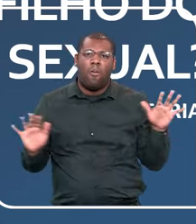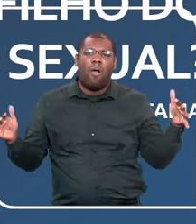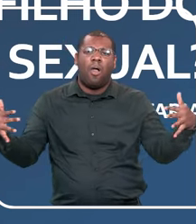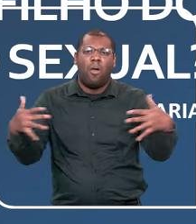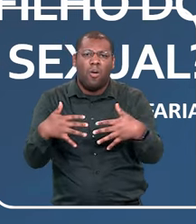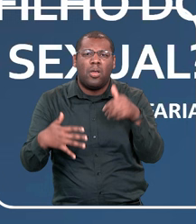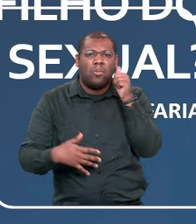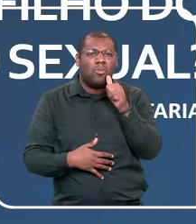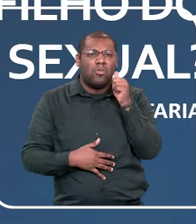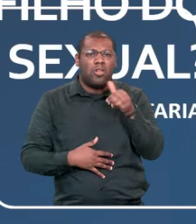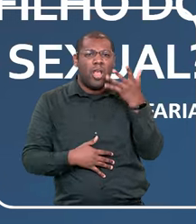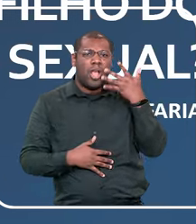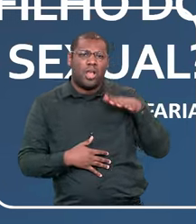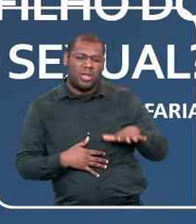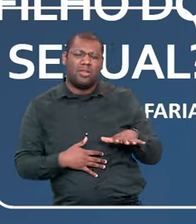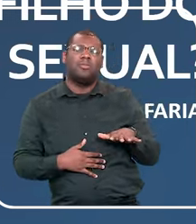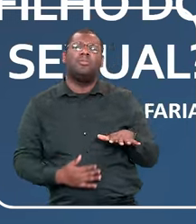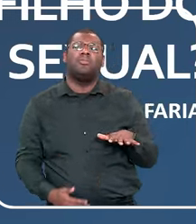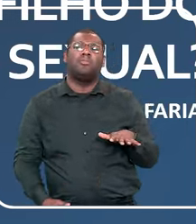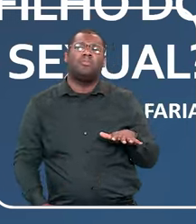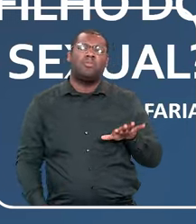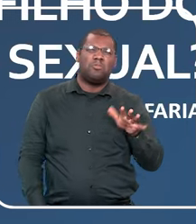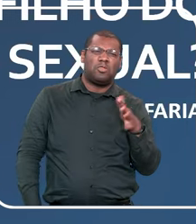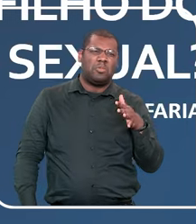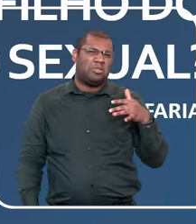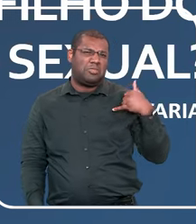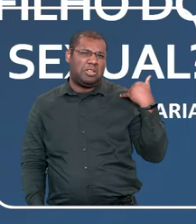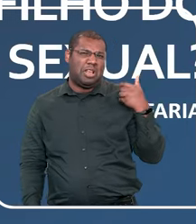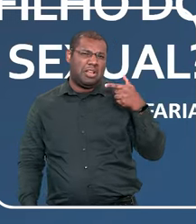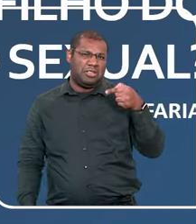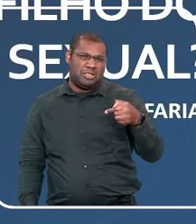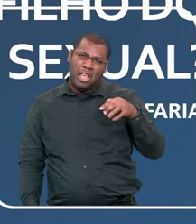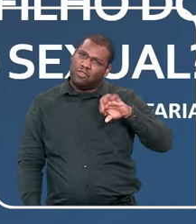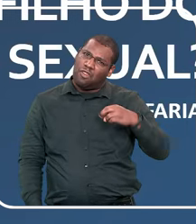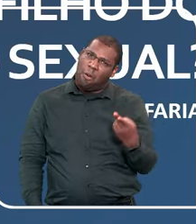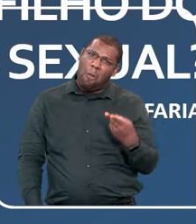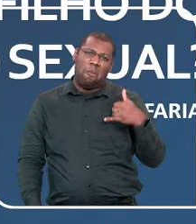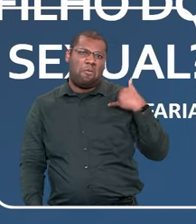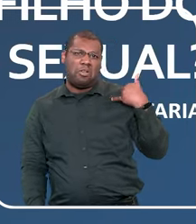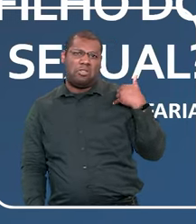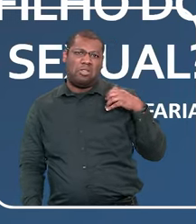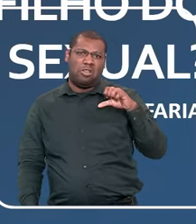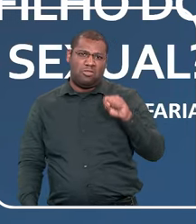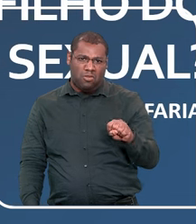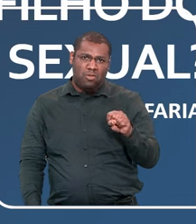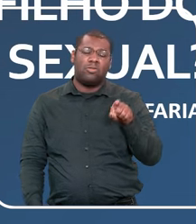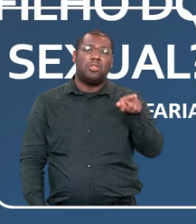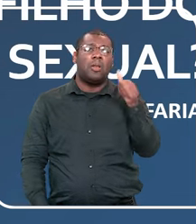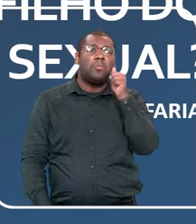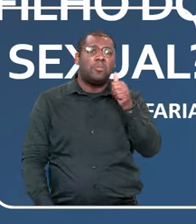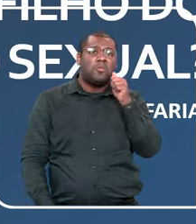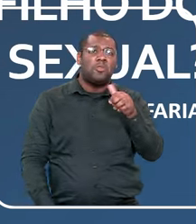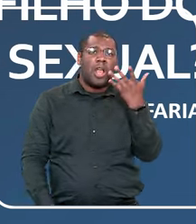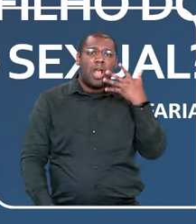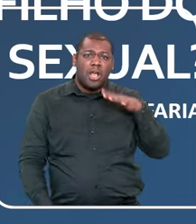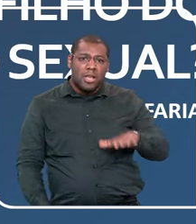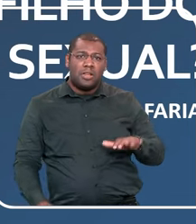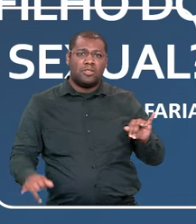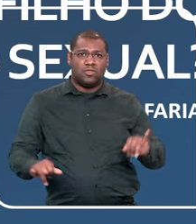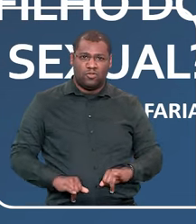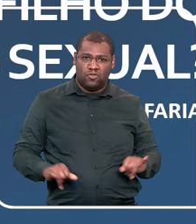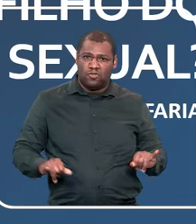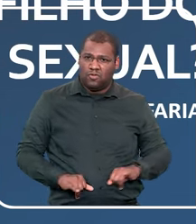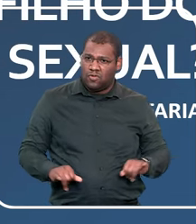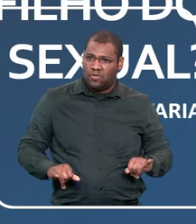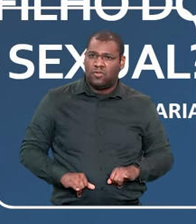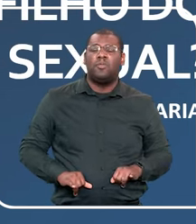que ela tinha entre 7 e 8 anos de idade, e ela foi abusada por mais